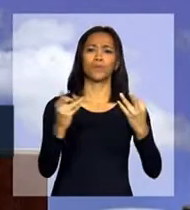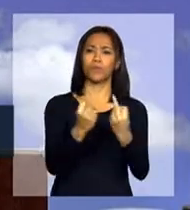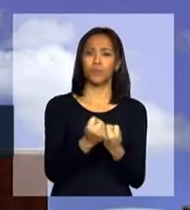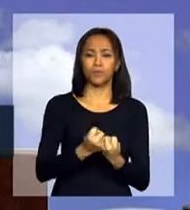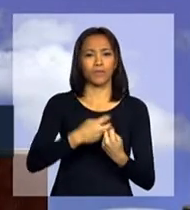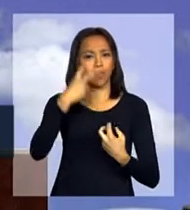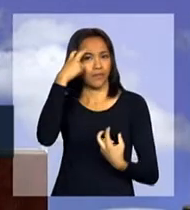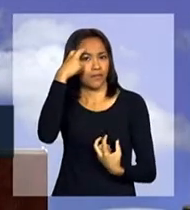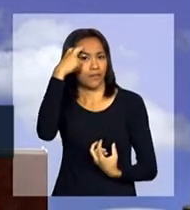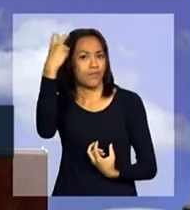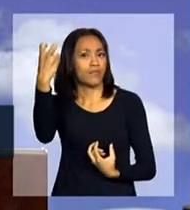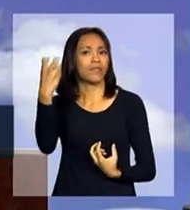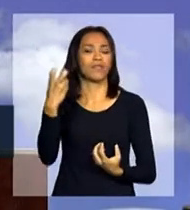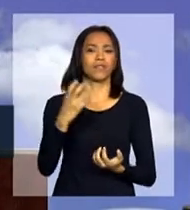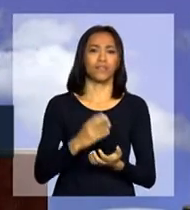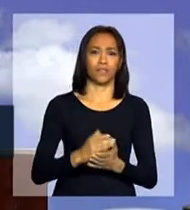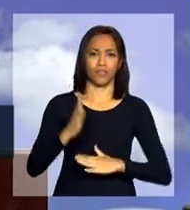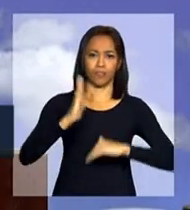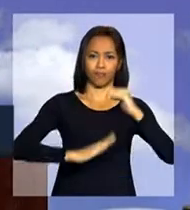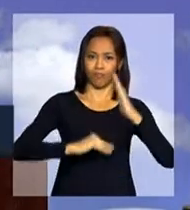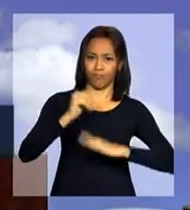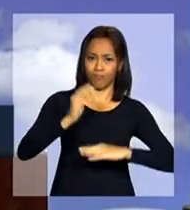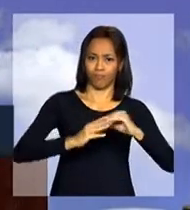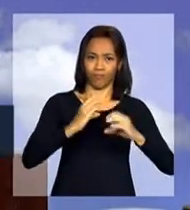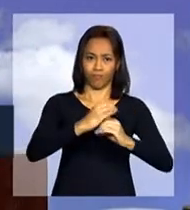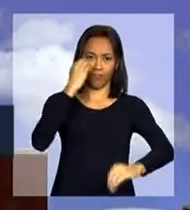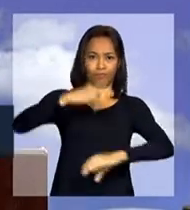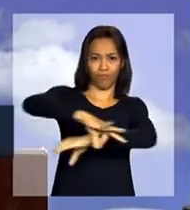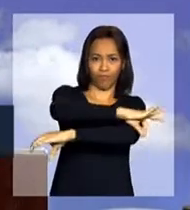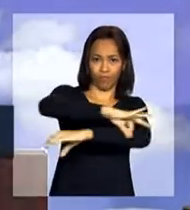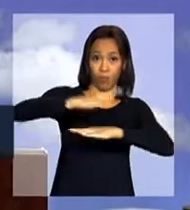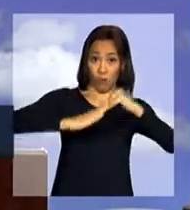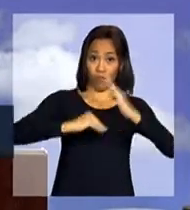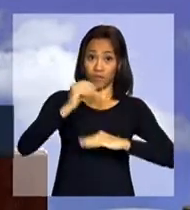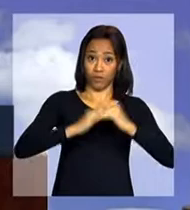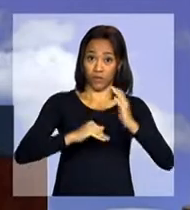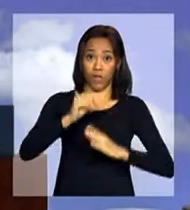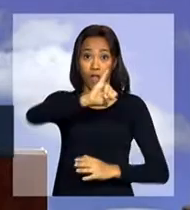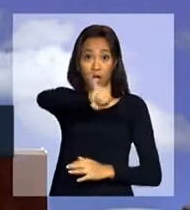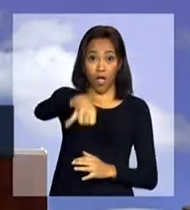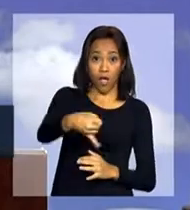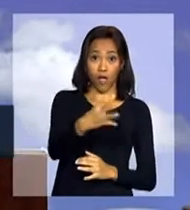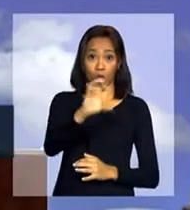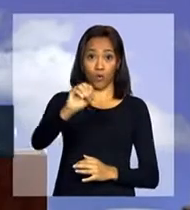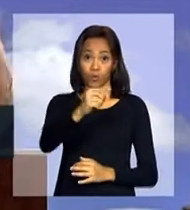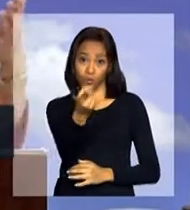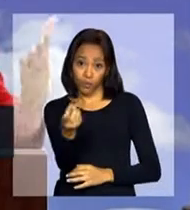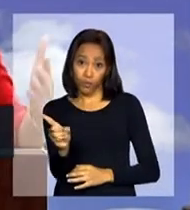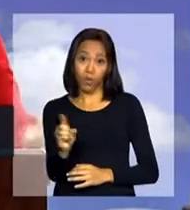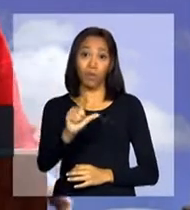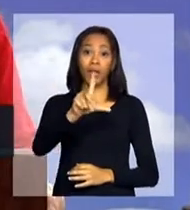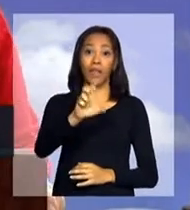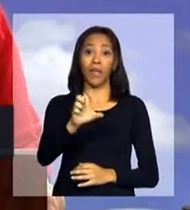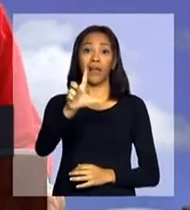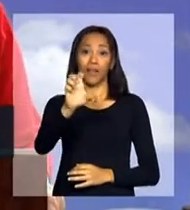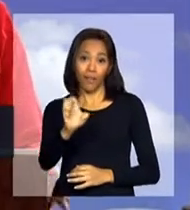genialidade do grande arquiteto João Filgueiras Lima, o Lelé, que